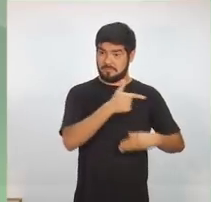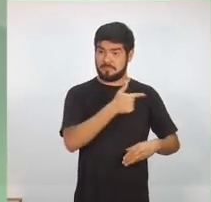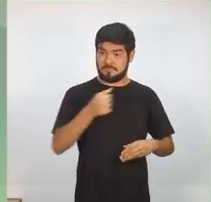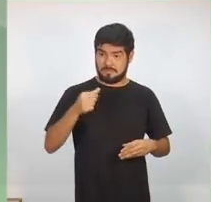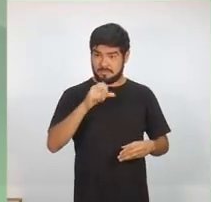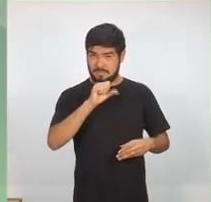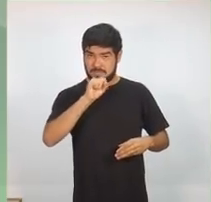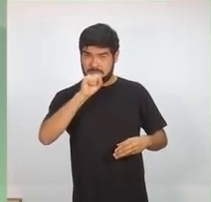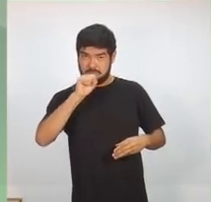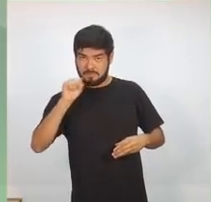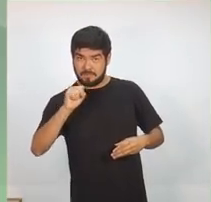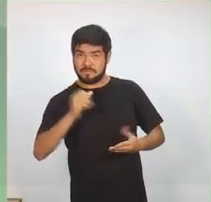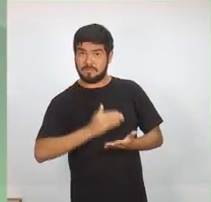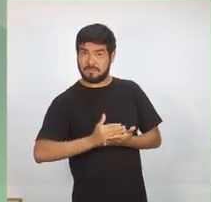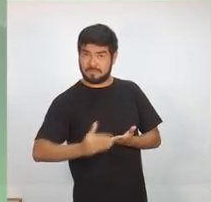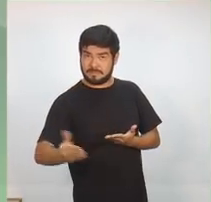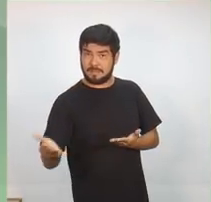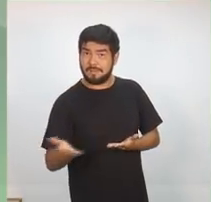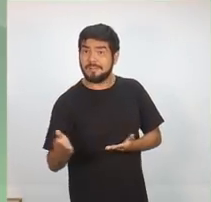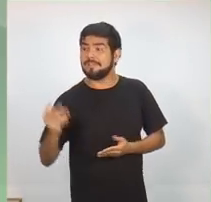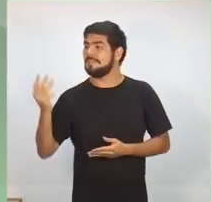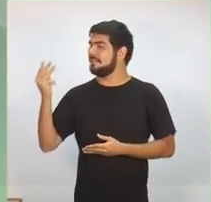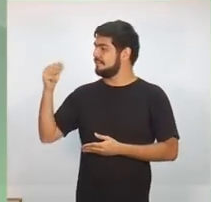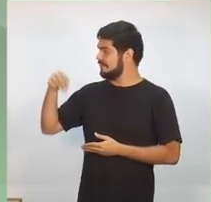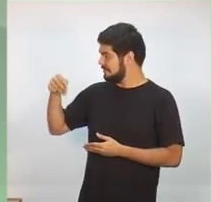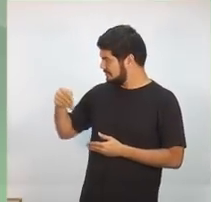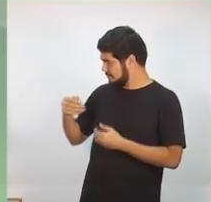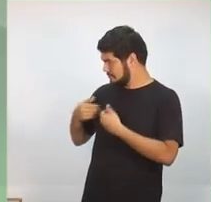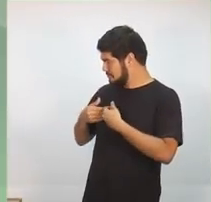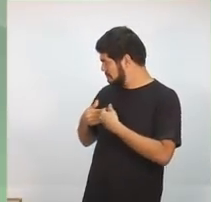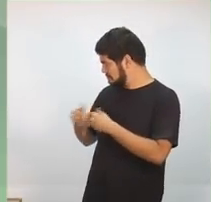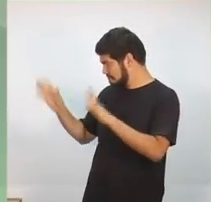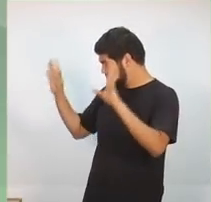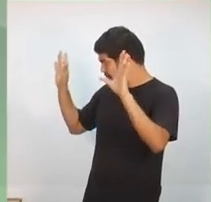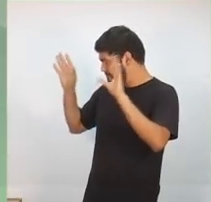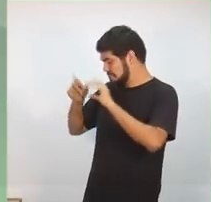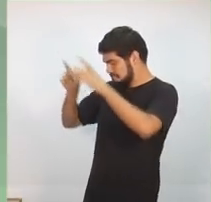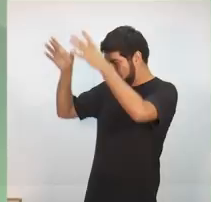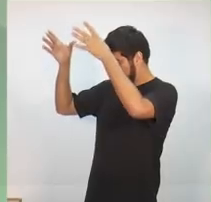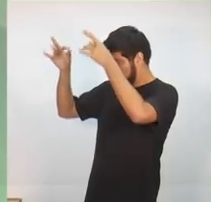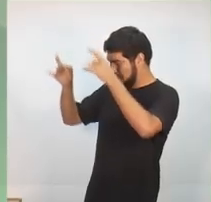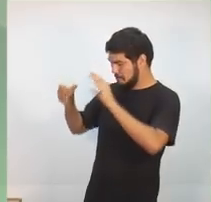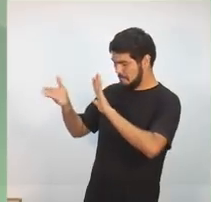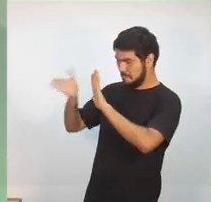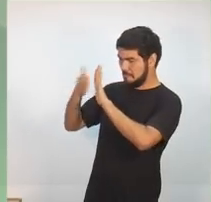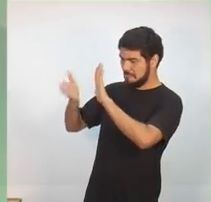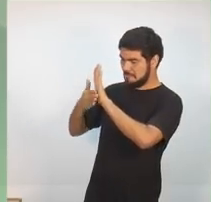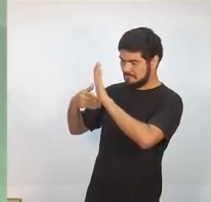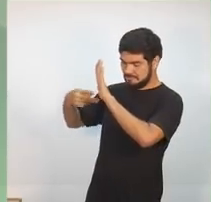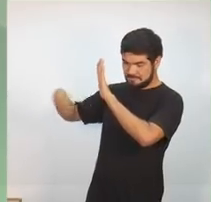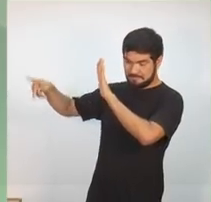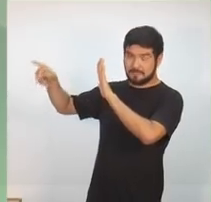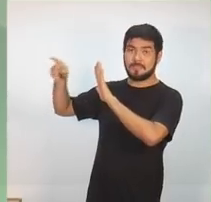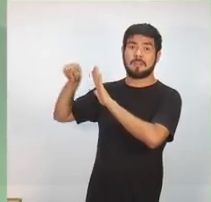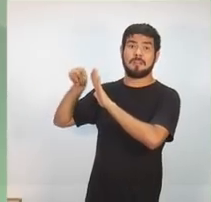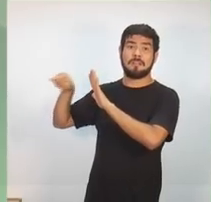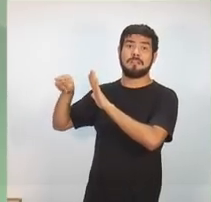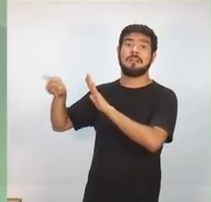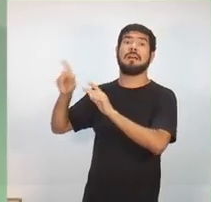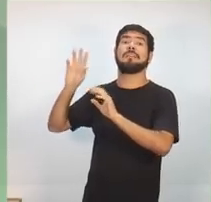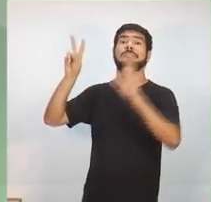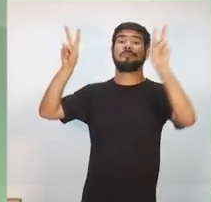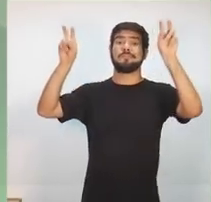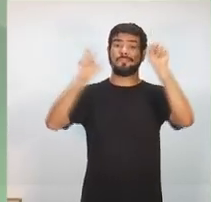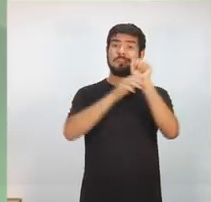estão acontecendo agora e você tem três minutos. candidato Wilson Lima para fazer as propostas dele sobre segurança